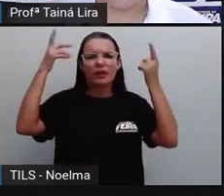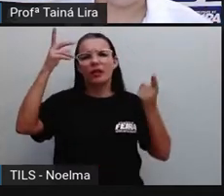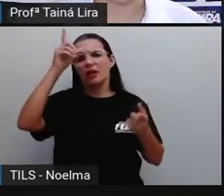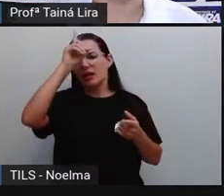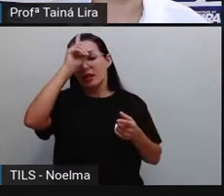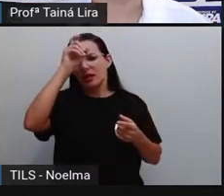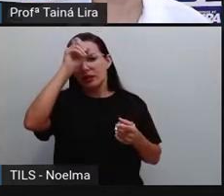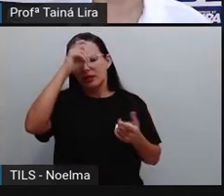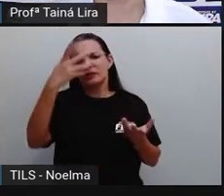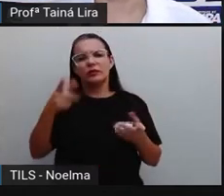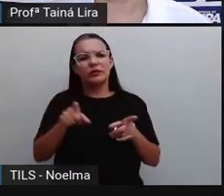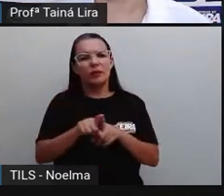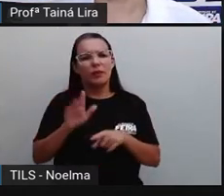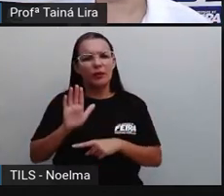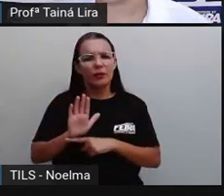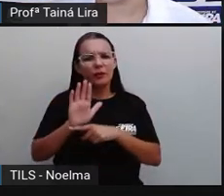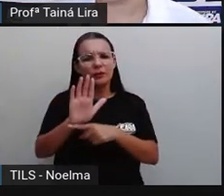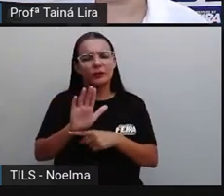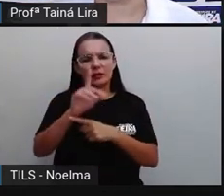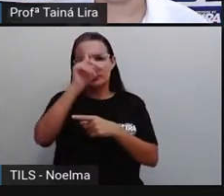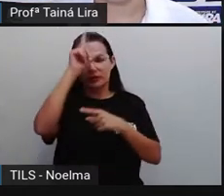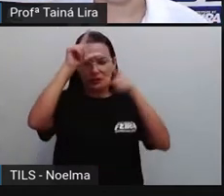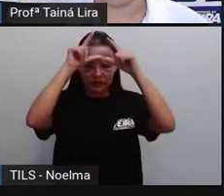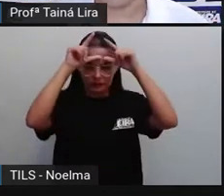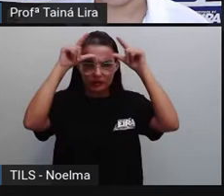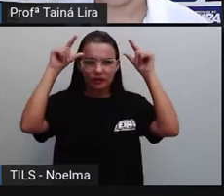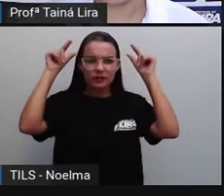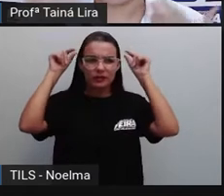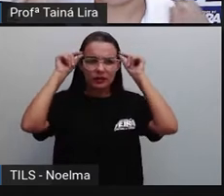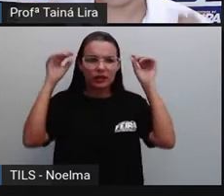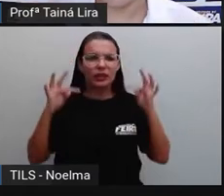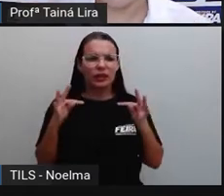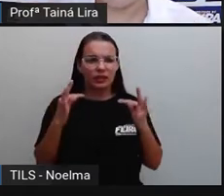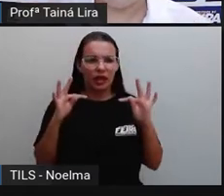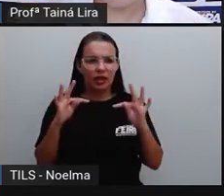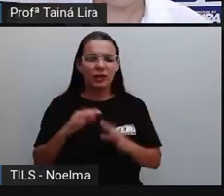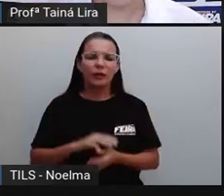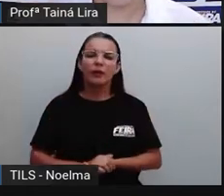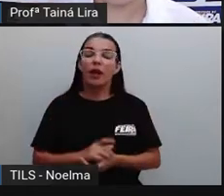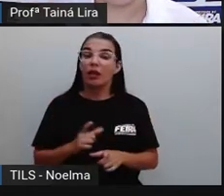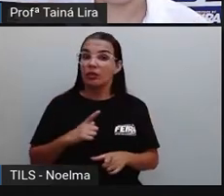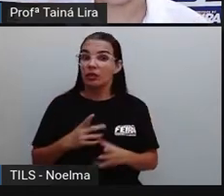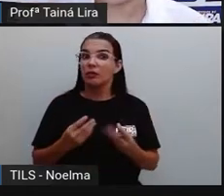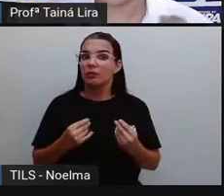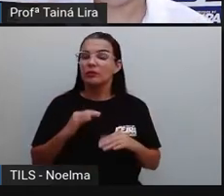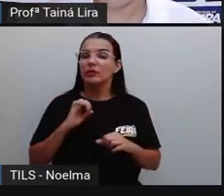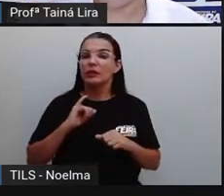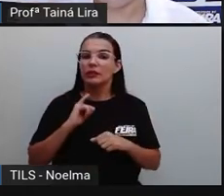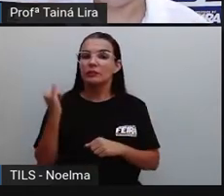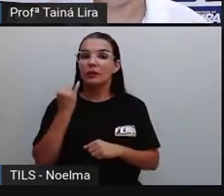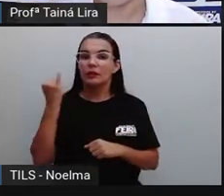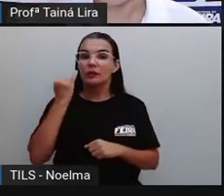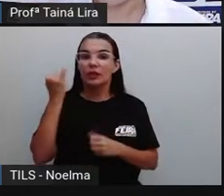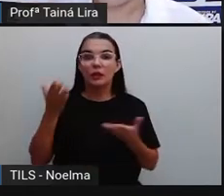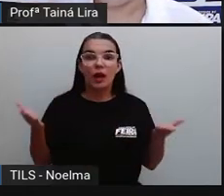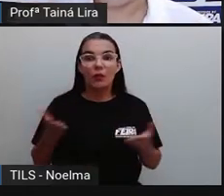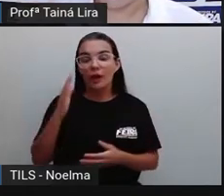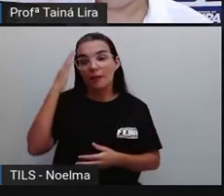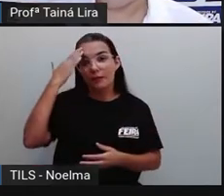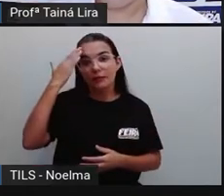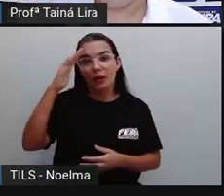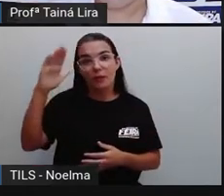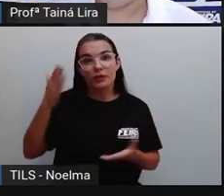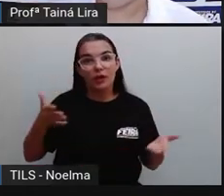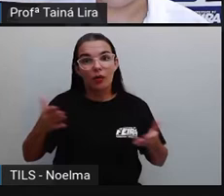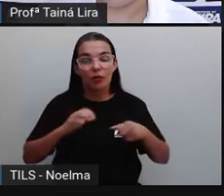enfermagem. Então, eles foram e são super importantes, né? Principalmente nesse